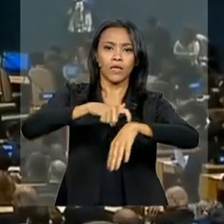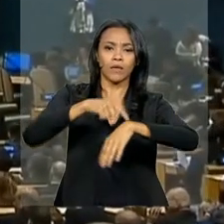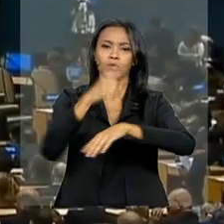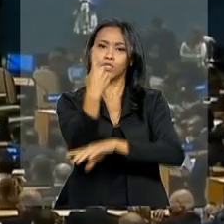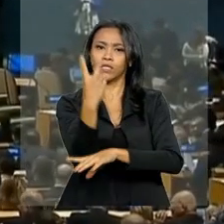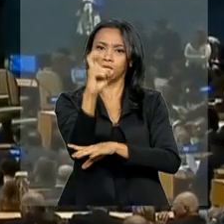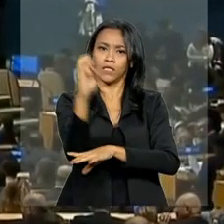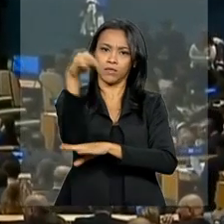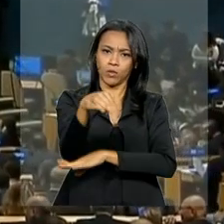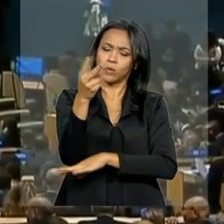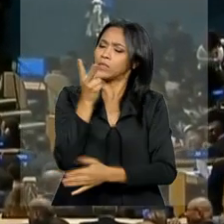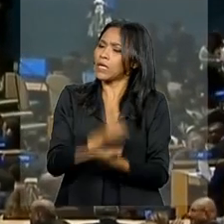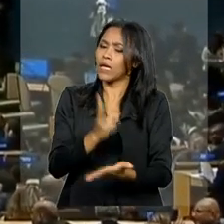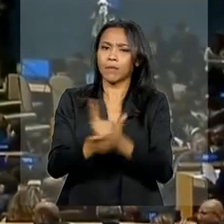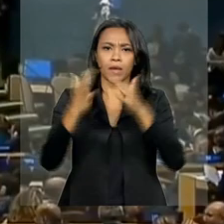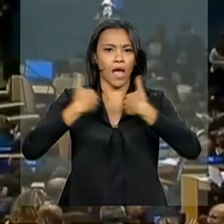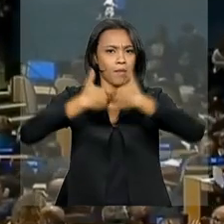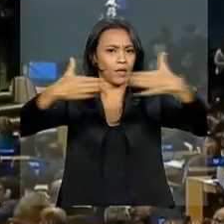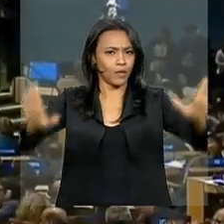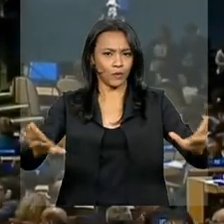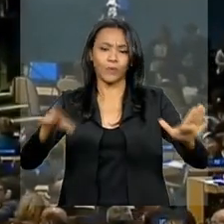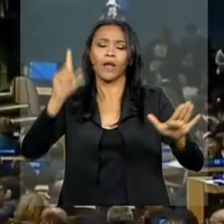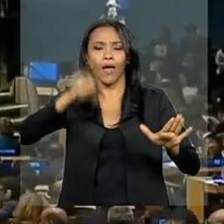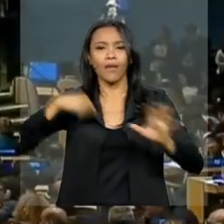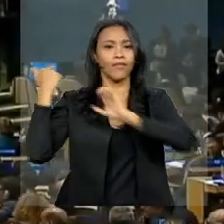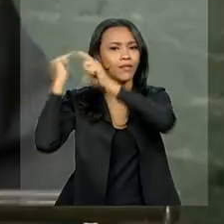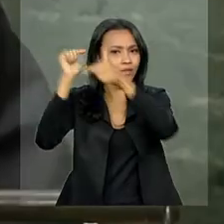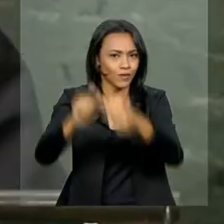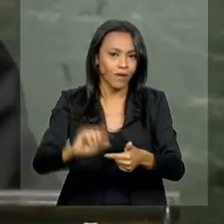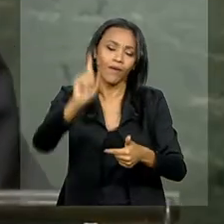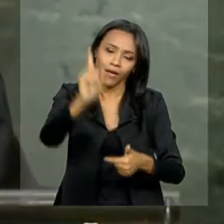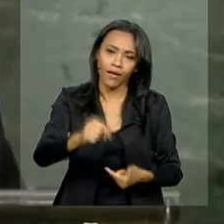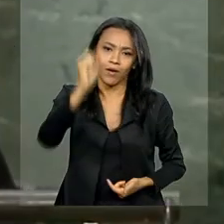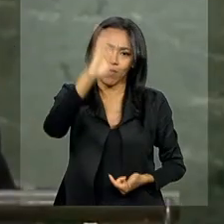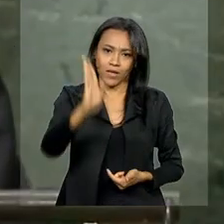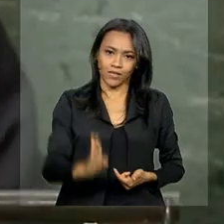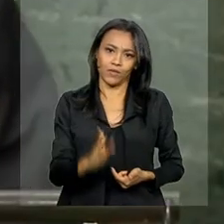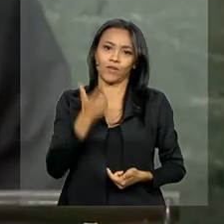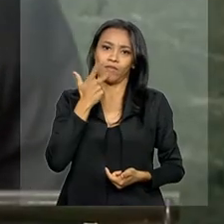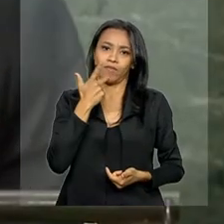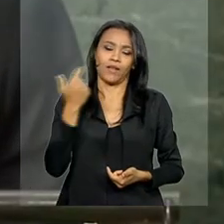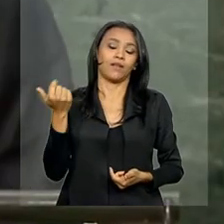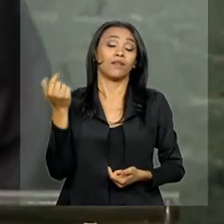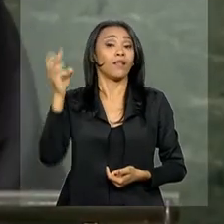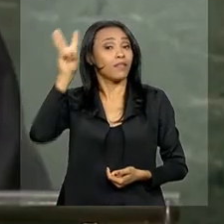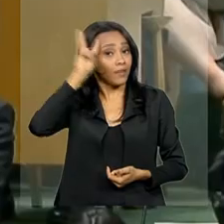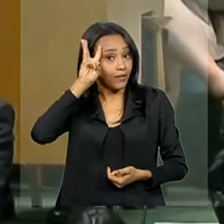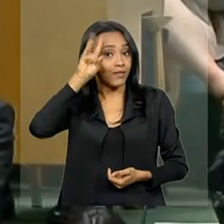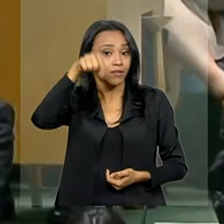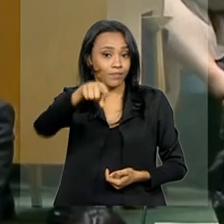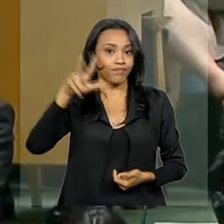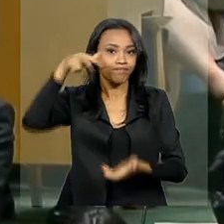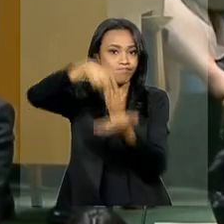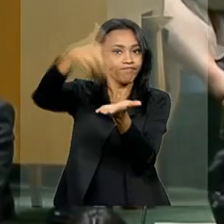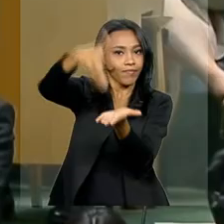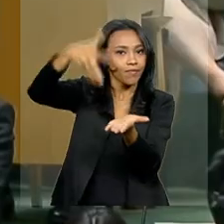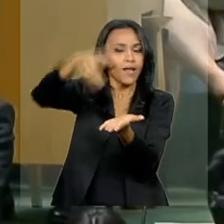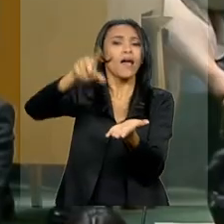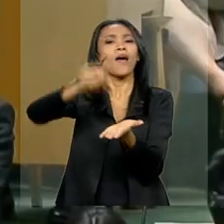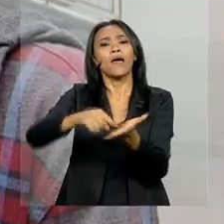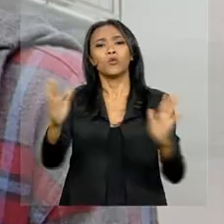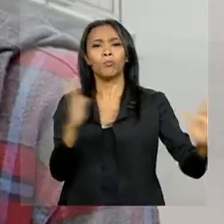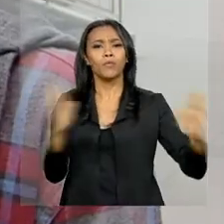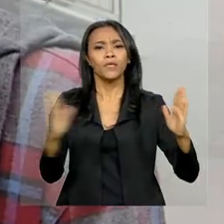abrir o debate todos os anos tradicionalmente é o Brasil, que fala na terça-feira. No total, são seis dias de